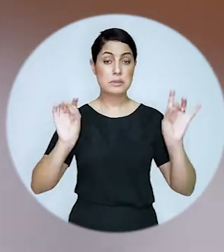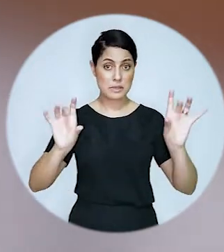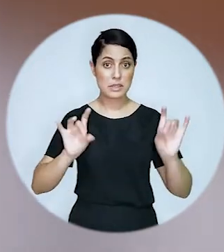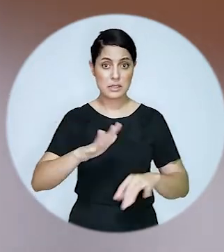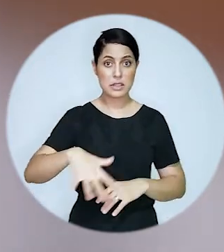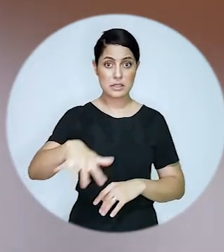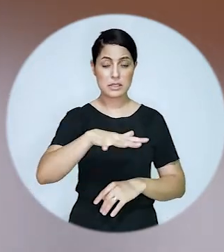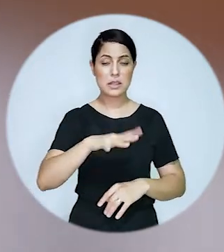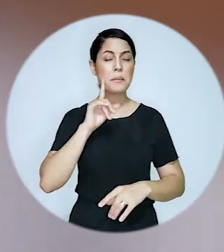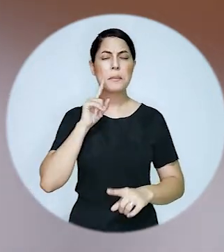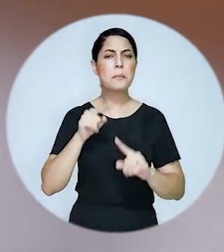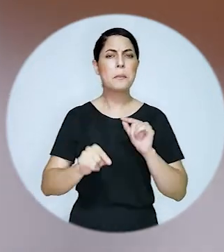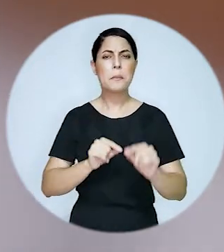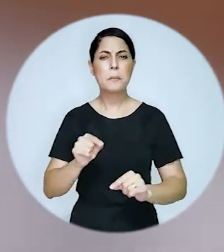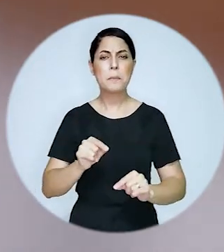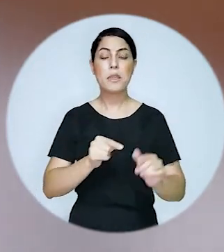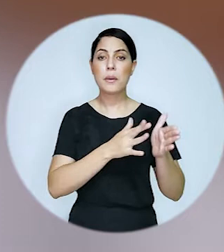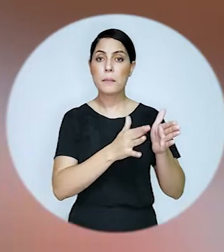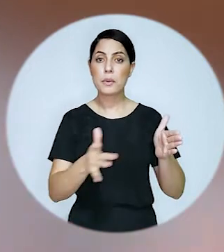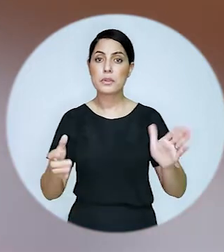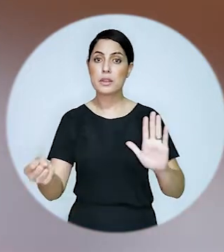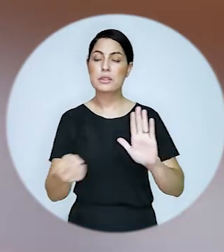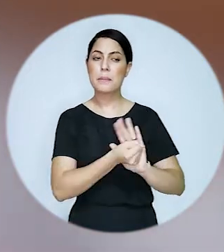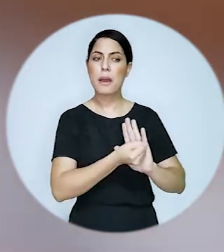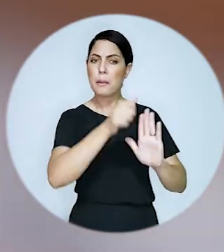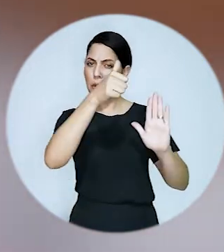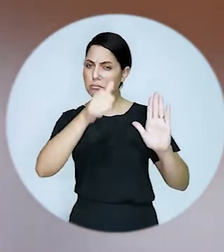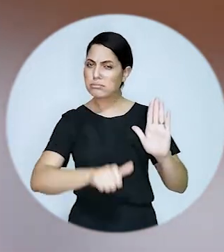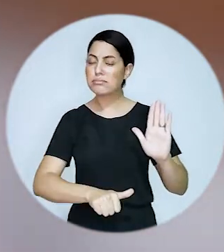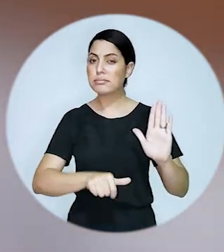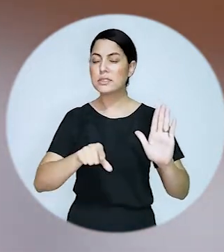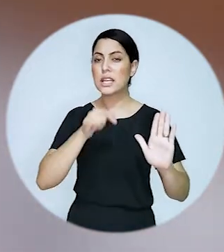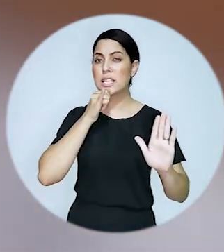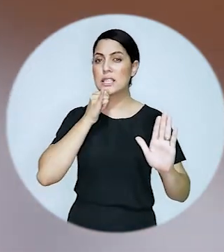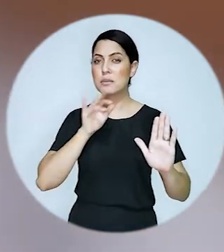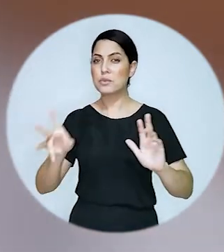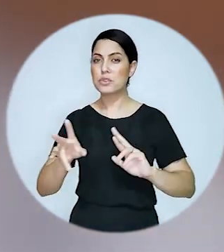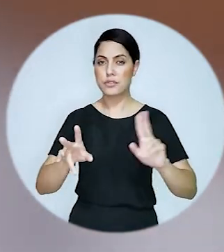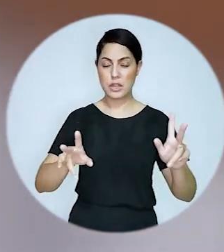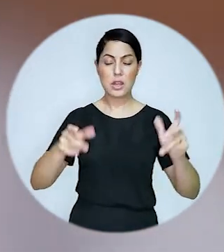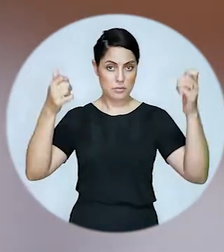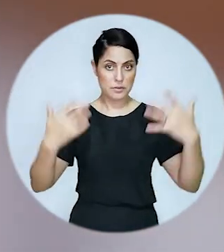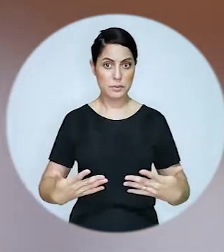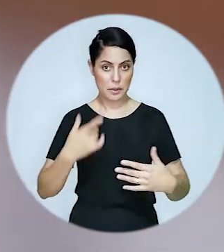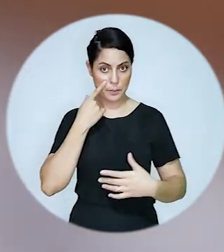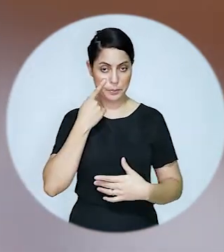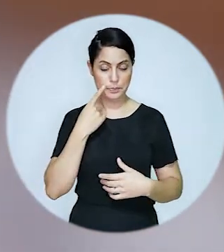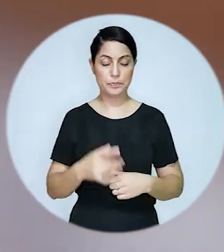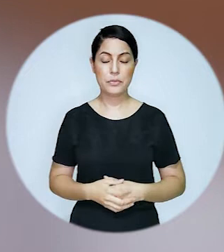softwares especializados para os acompanhamentos do processo e da marca. E aqui eu faço essa distinção,